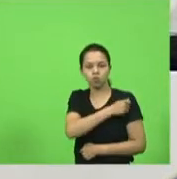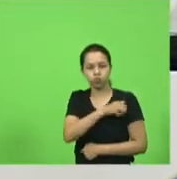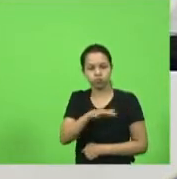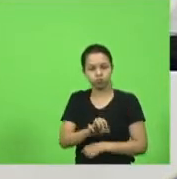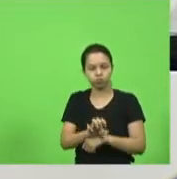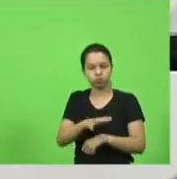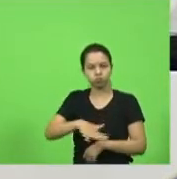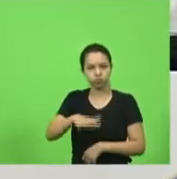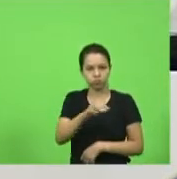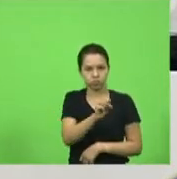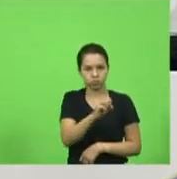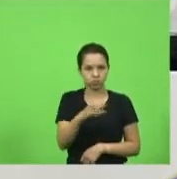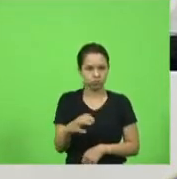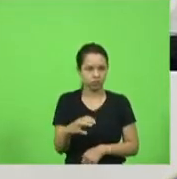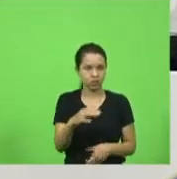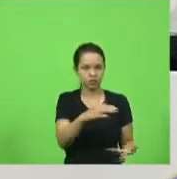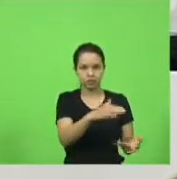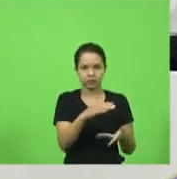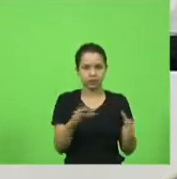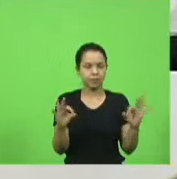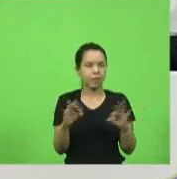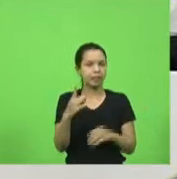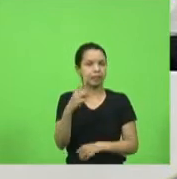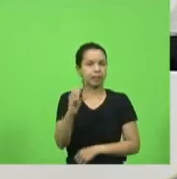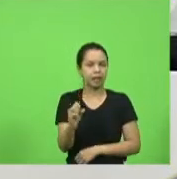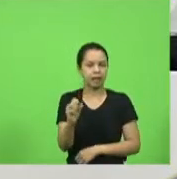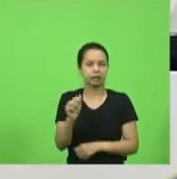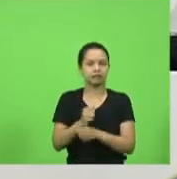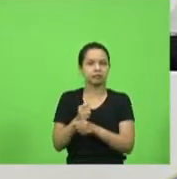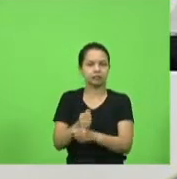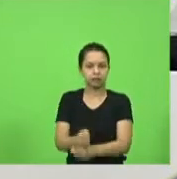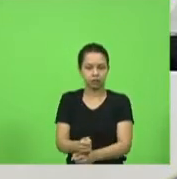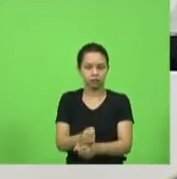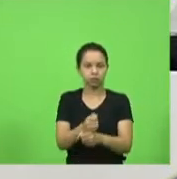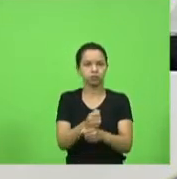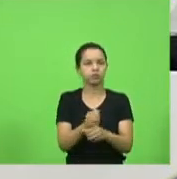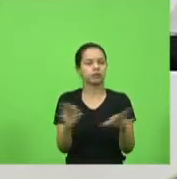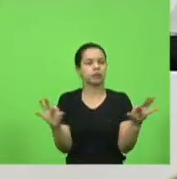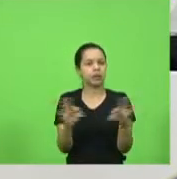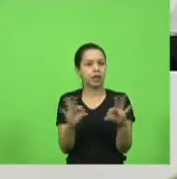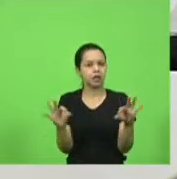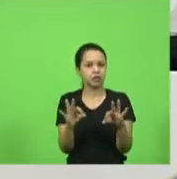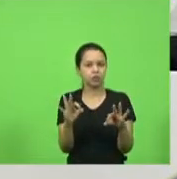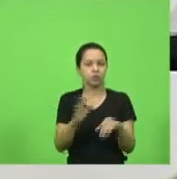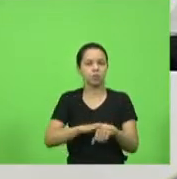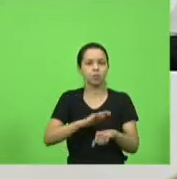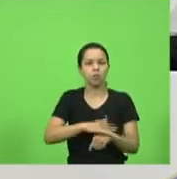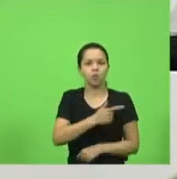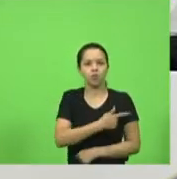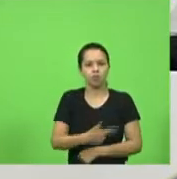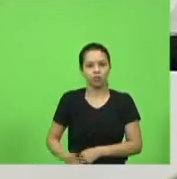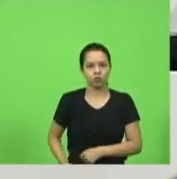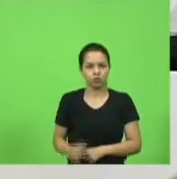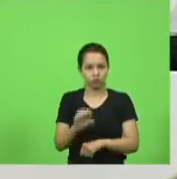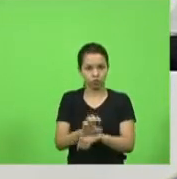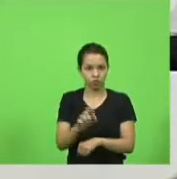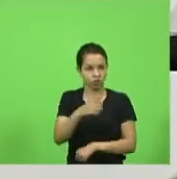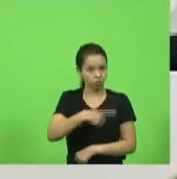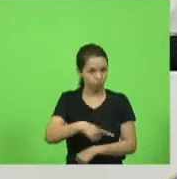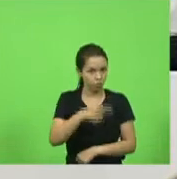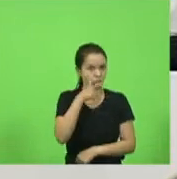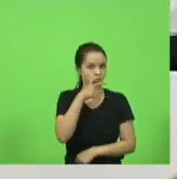recebia, deputado Ismael, há mais de 10 anos, um real do governo do Estado. Nós conseguimos